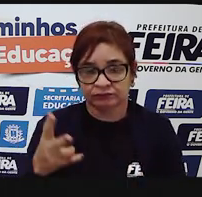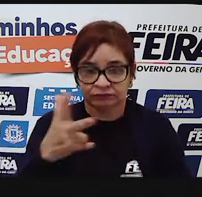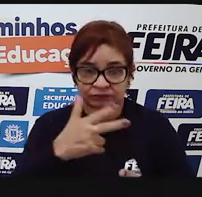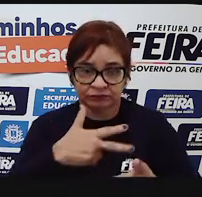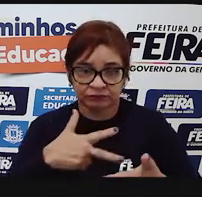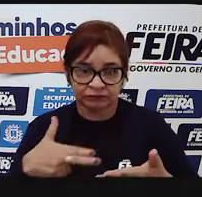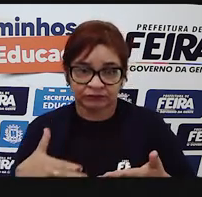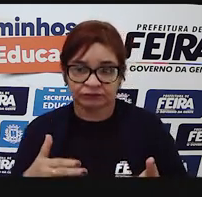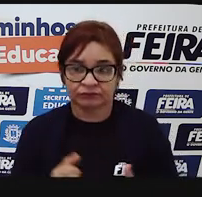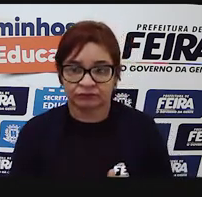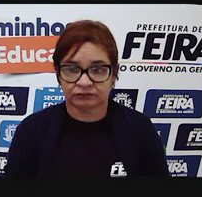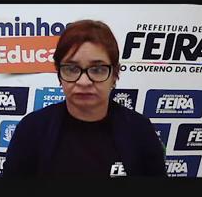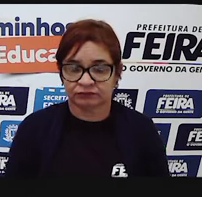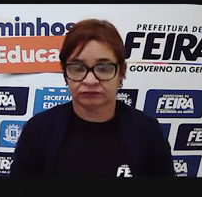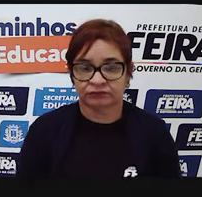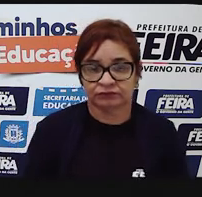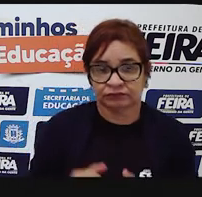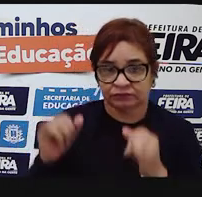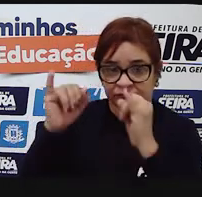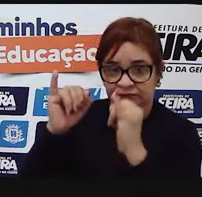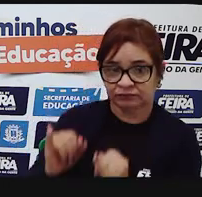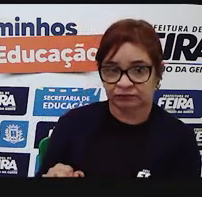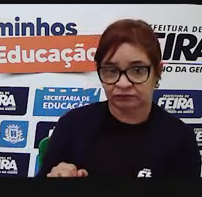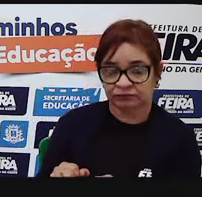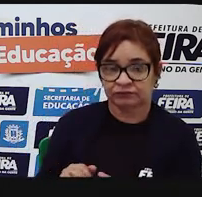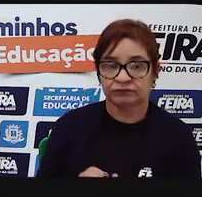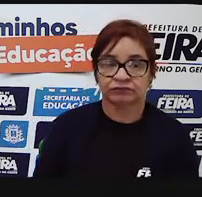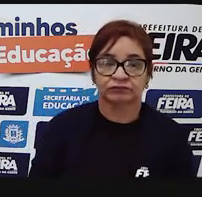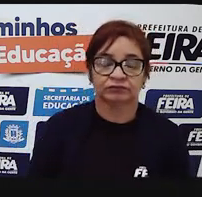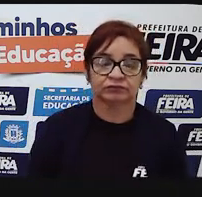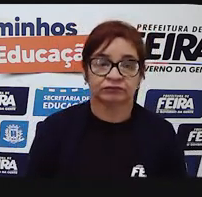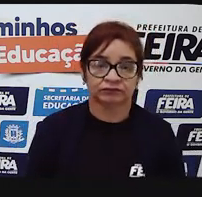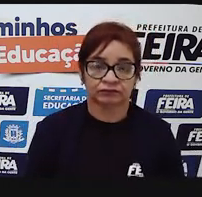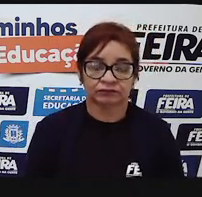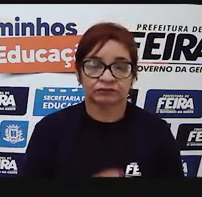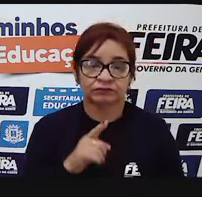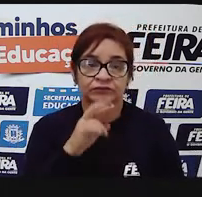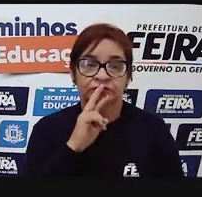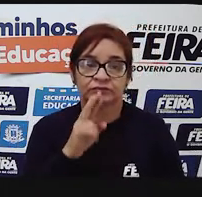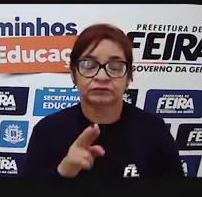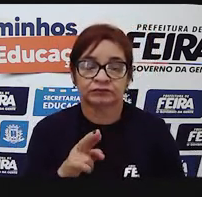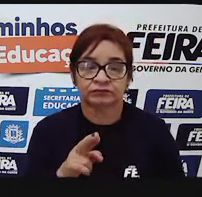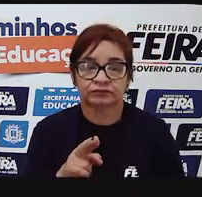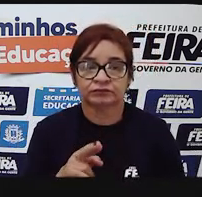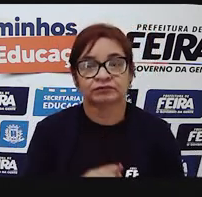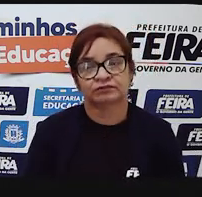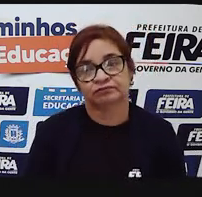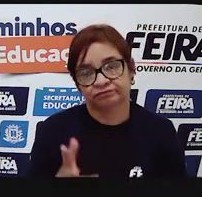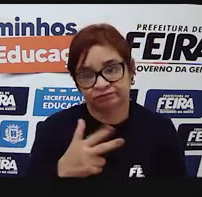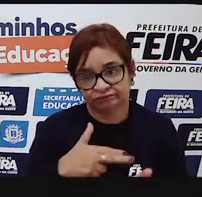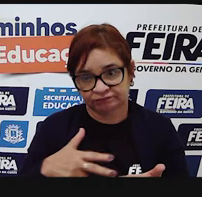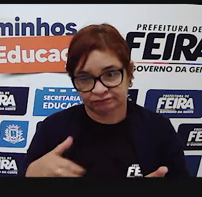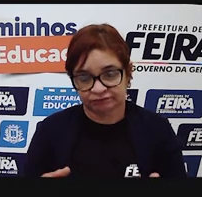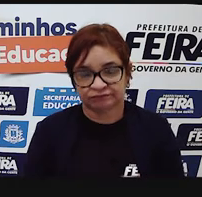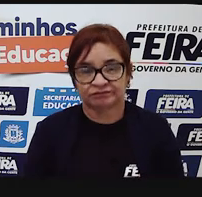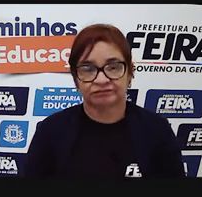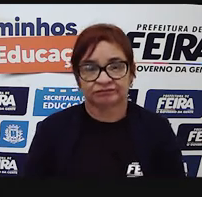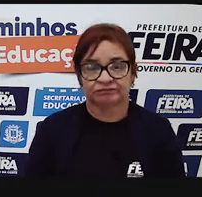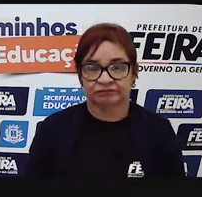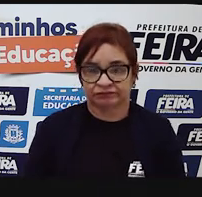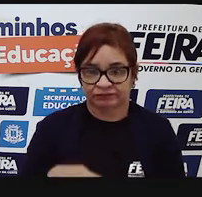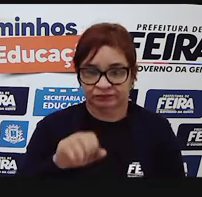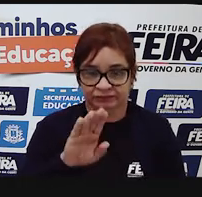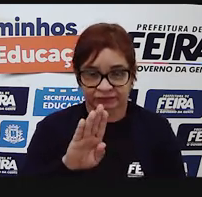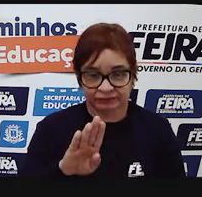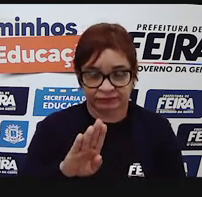desenho animado, ou uma estátua? Se você respondeu desenho animado, acertou, porque